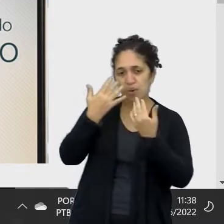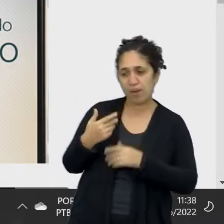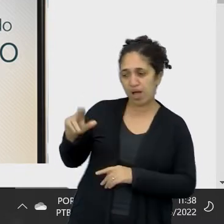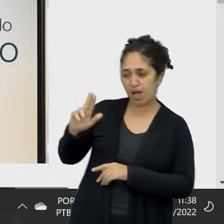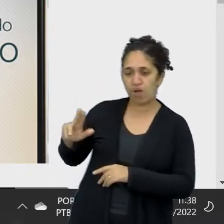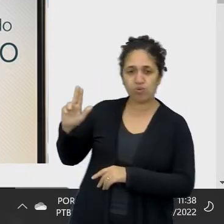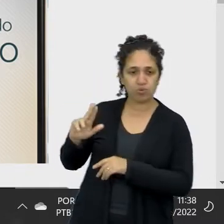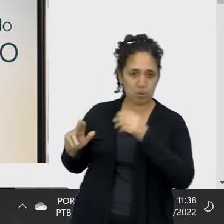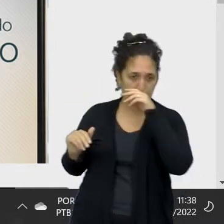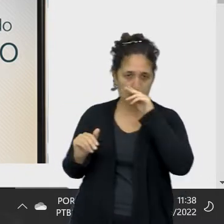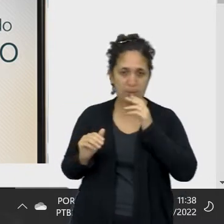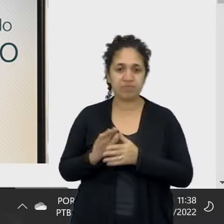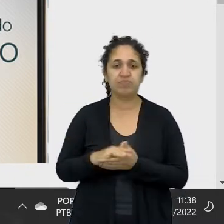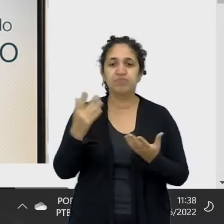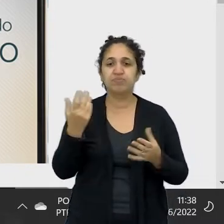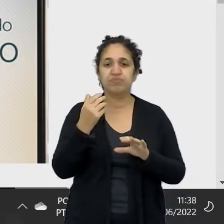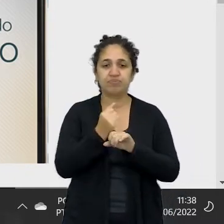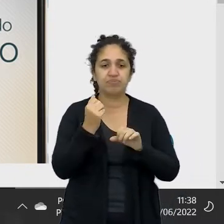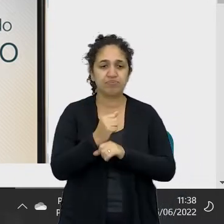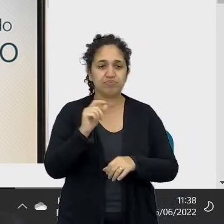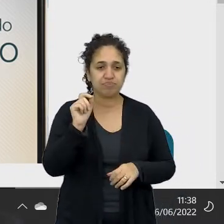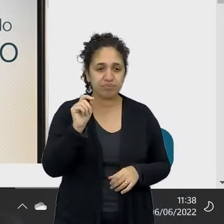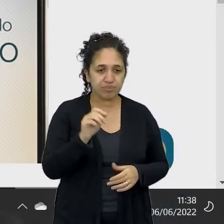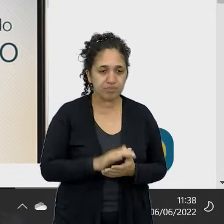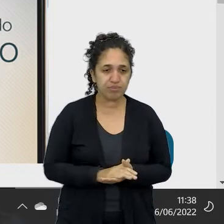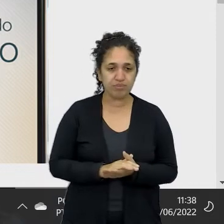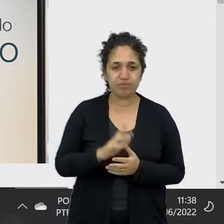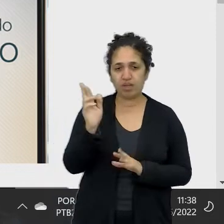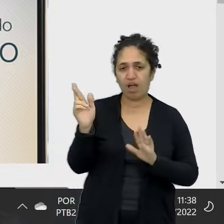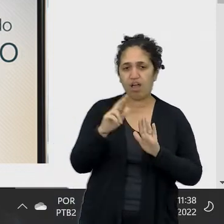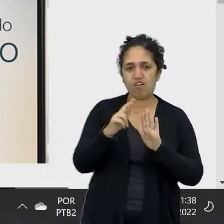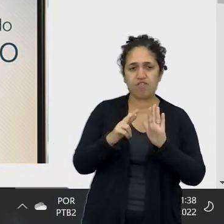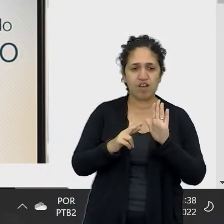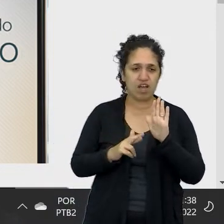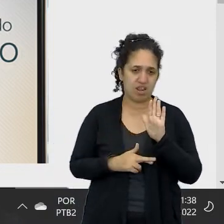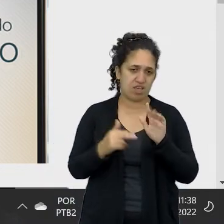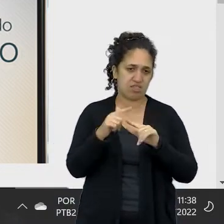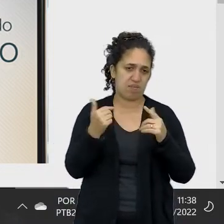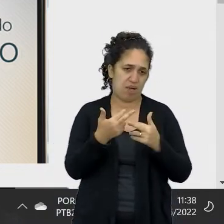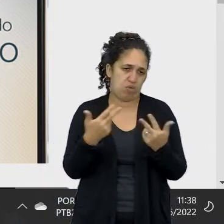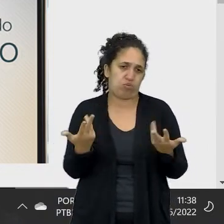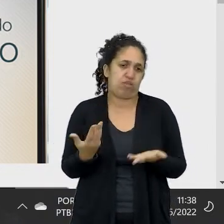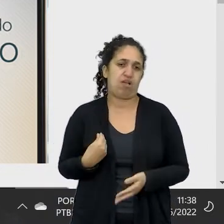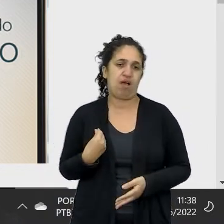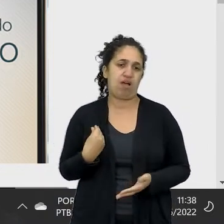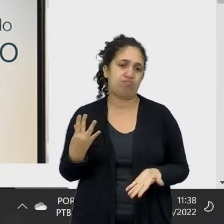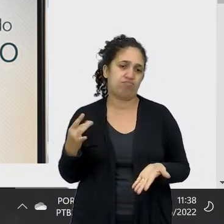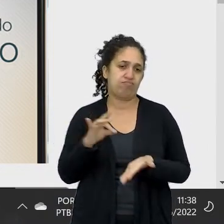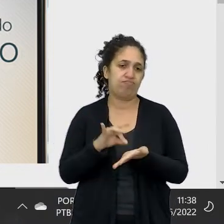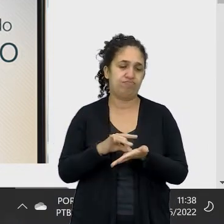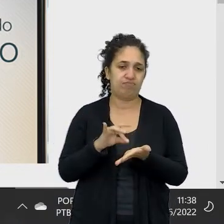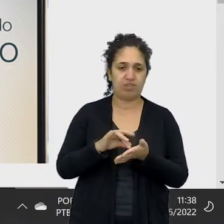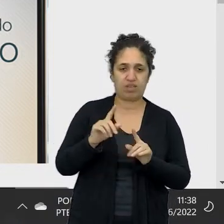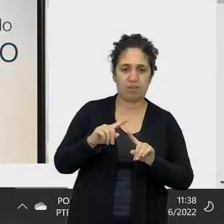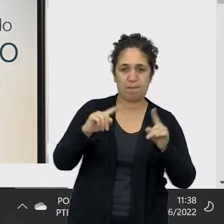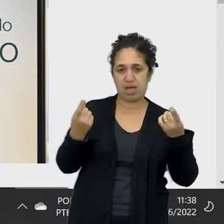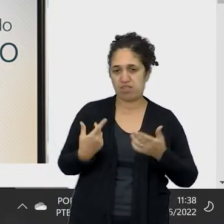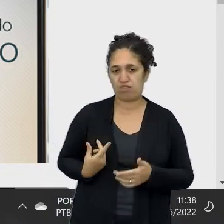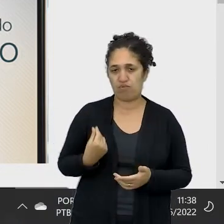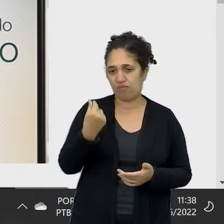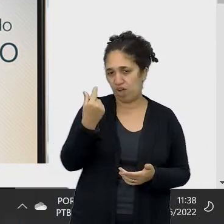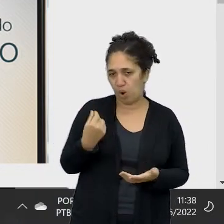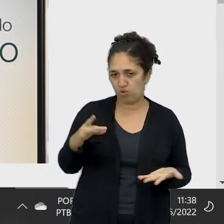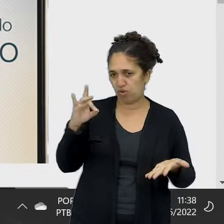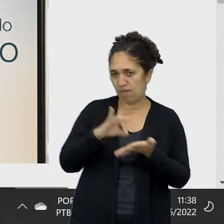usuário. O cálculo deve ser considerado apenas uma referência para situações reais e não são valores